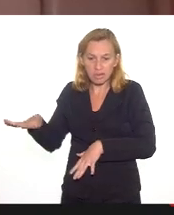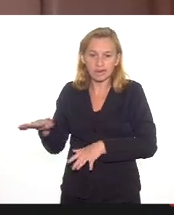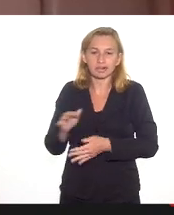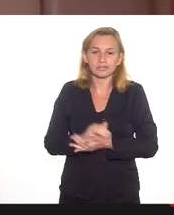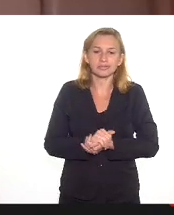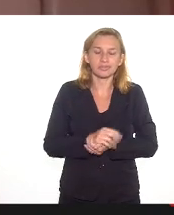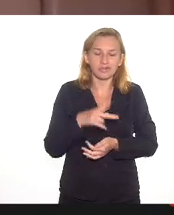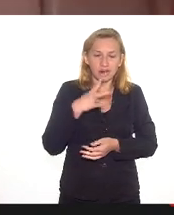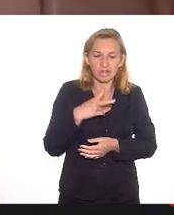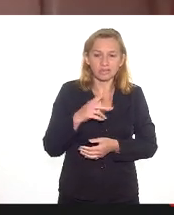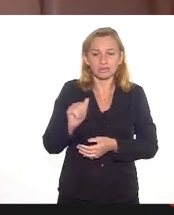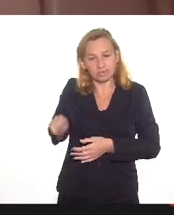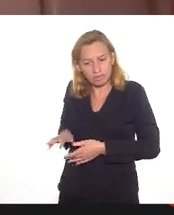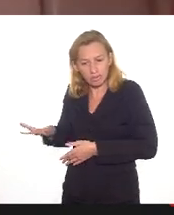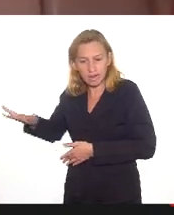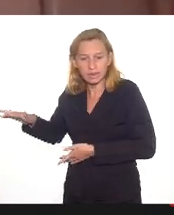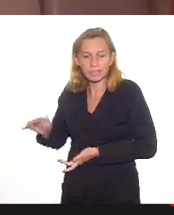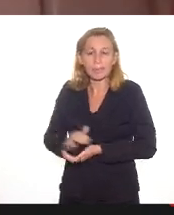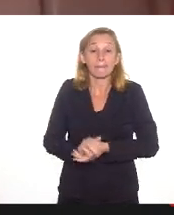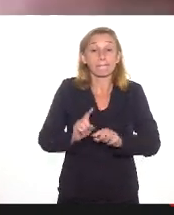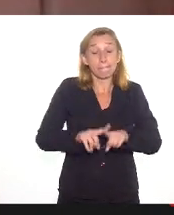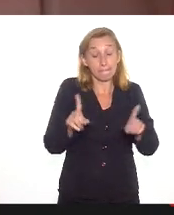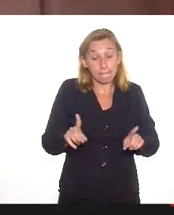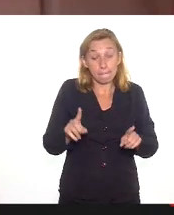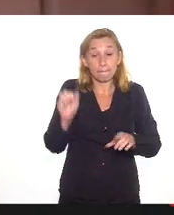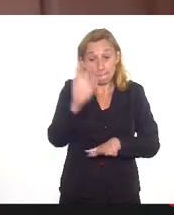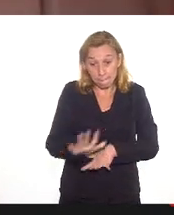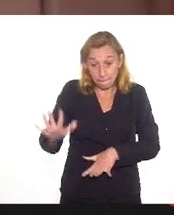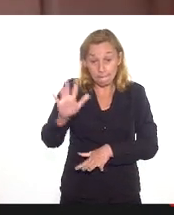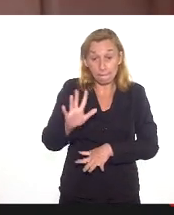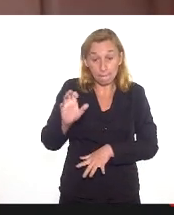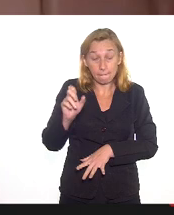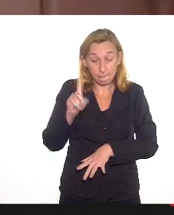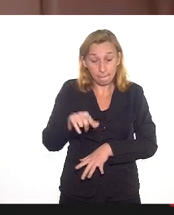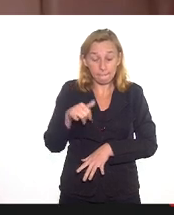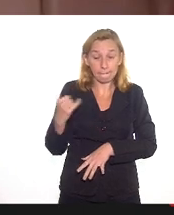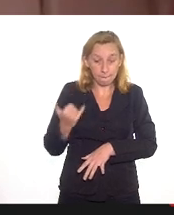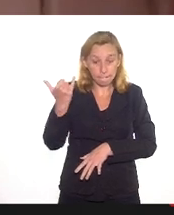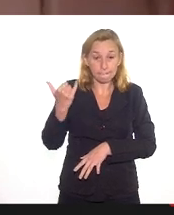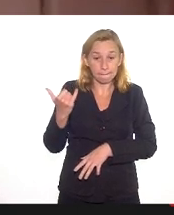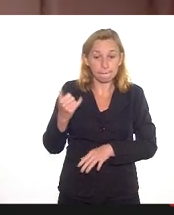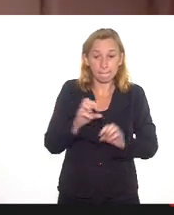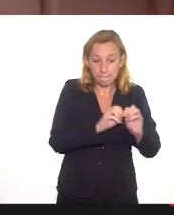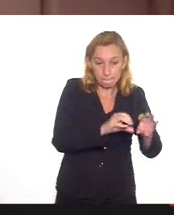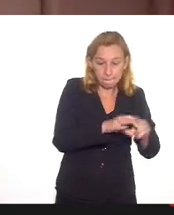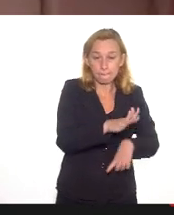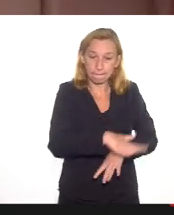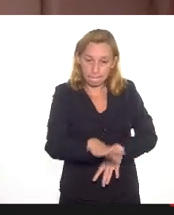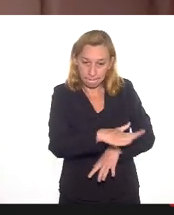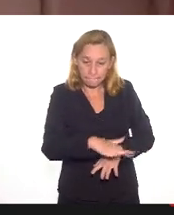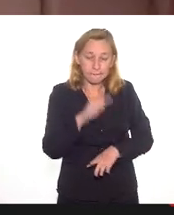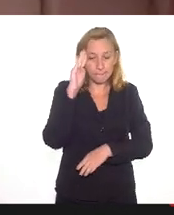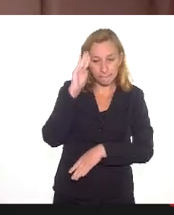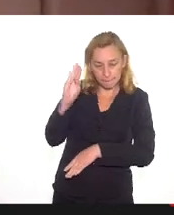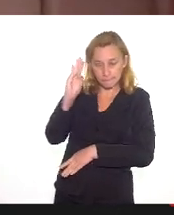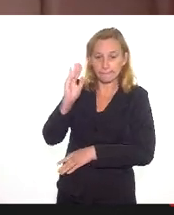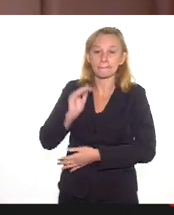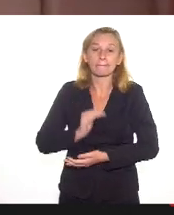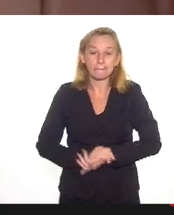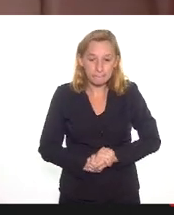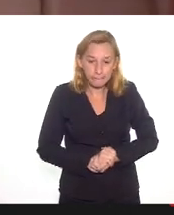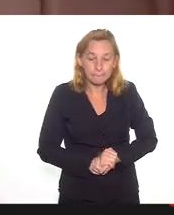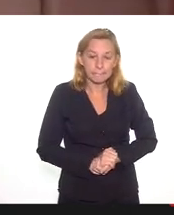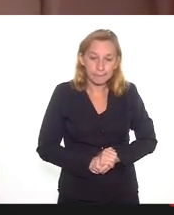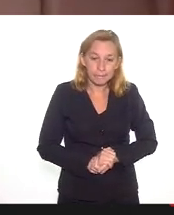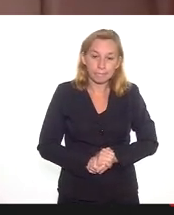das periferias, mas, de modo geral, essa articulação com os setores da educação é fundamental